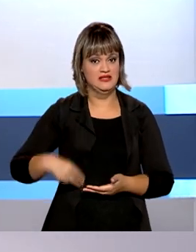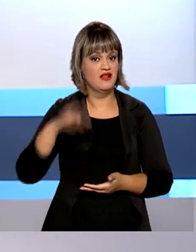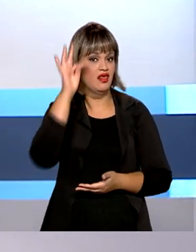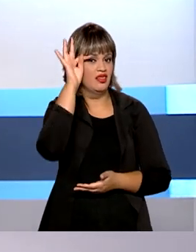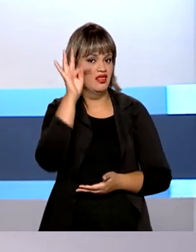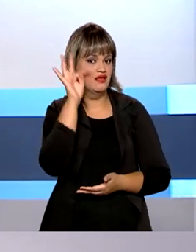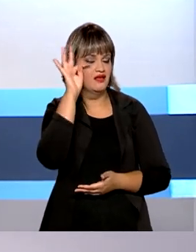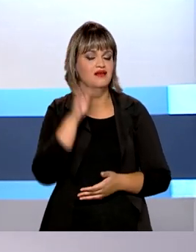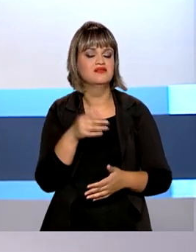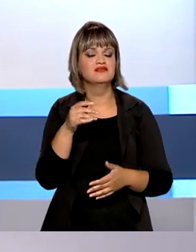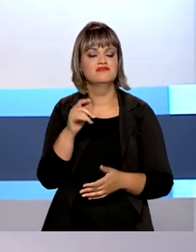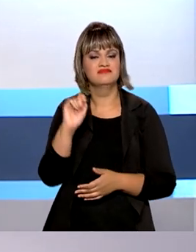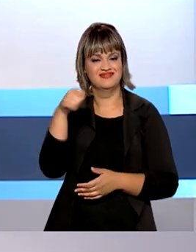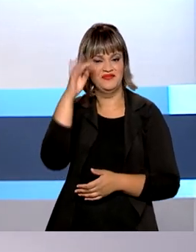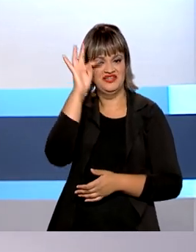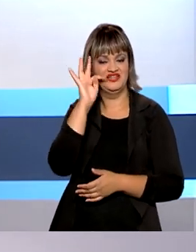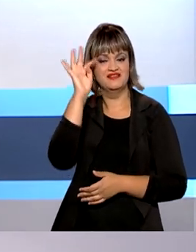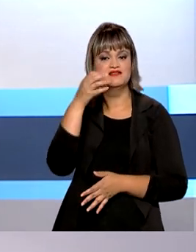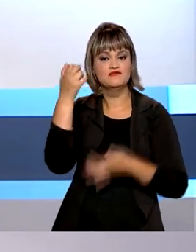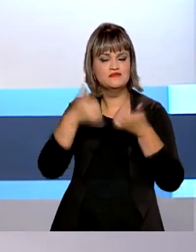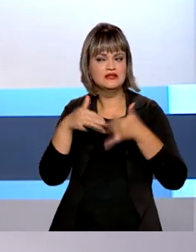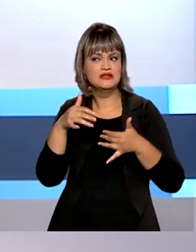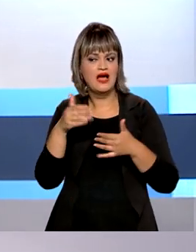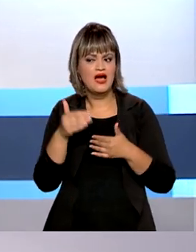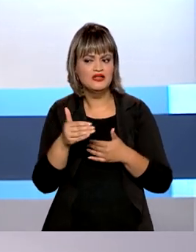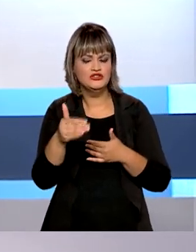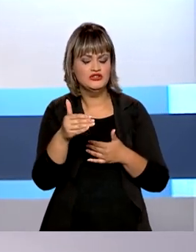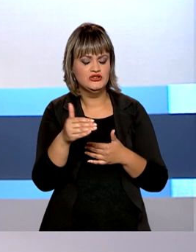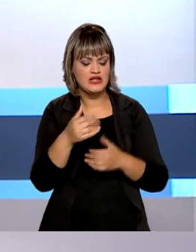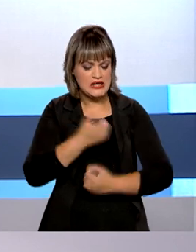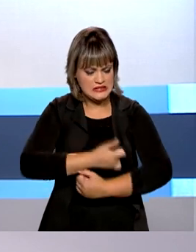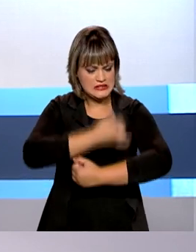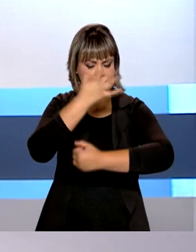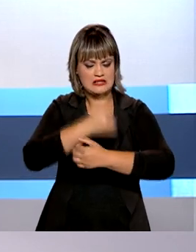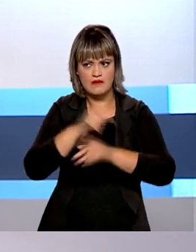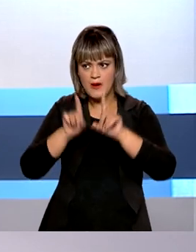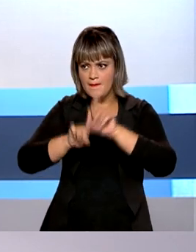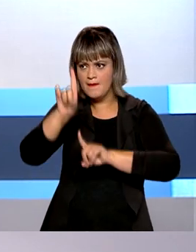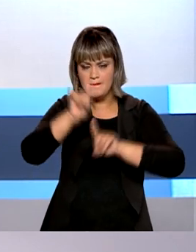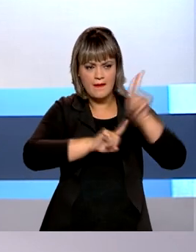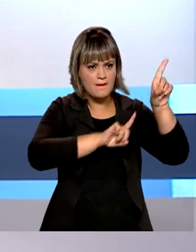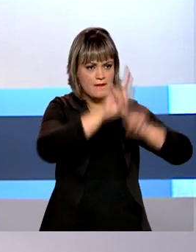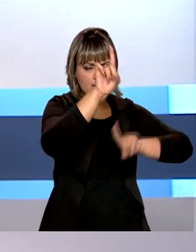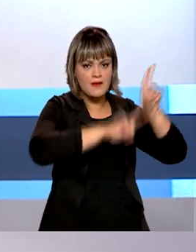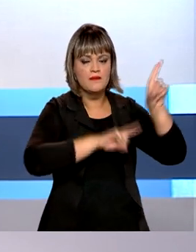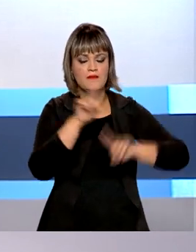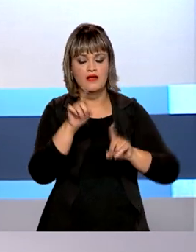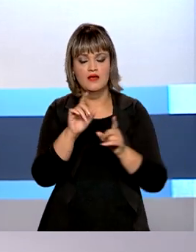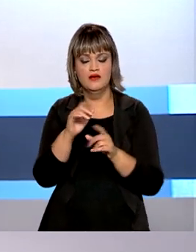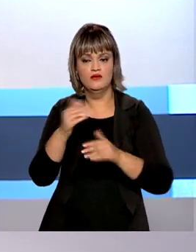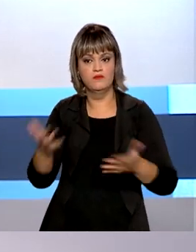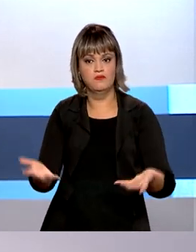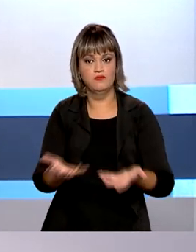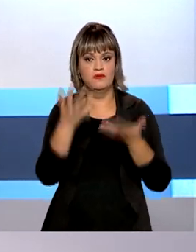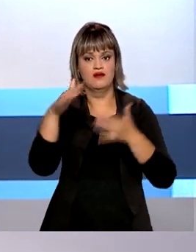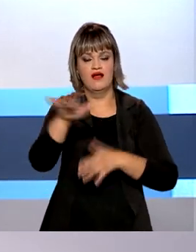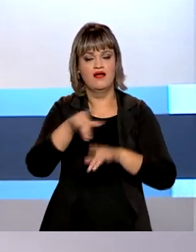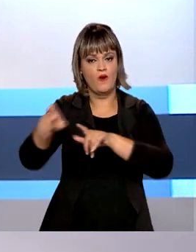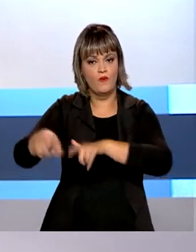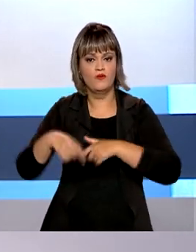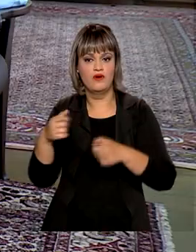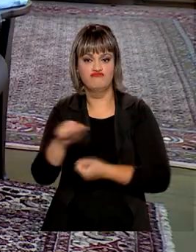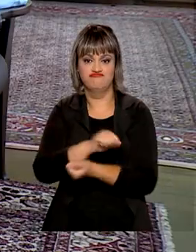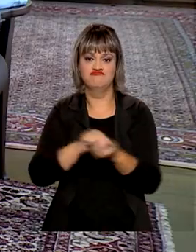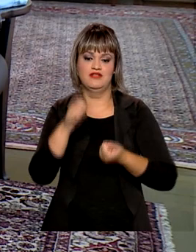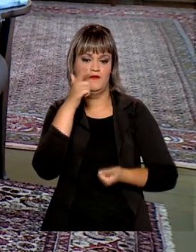Cristina fala sobre a expectativa de safra recorde e o aumento de recursos para a produção rural sustentável.